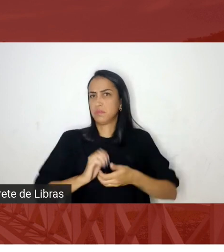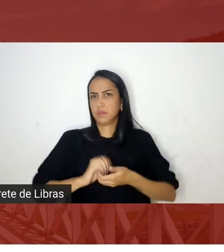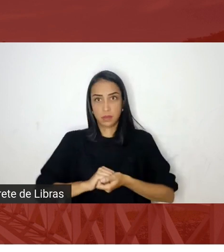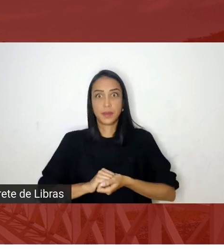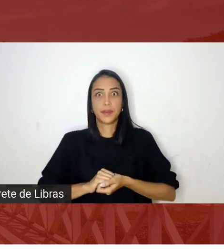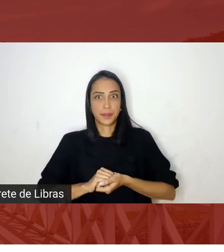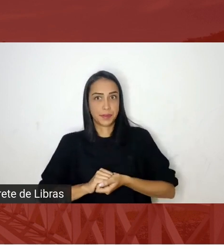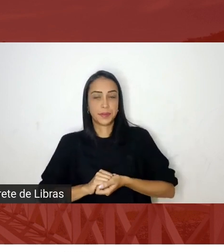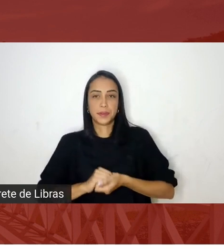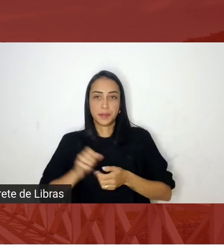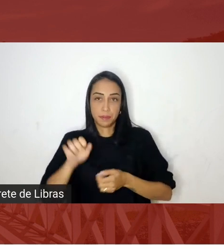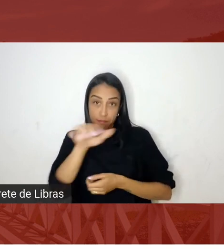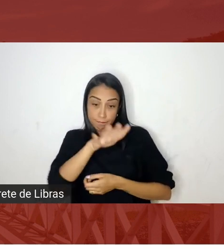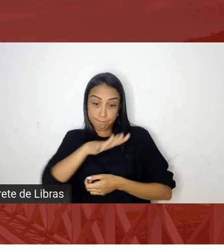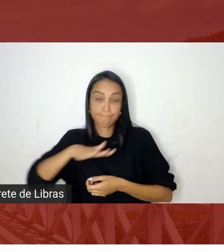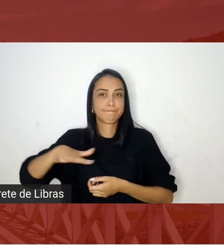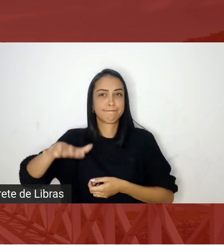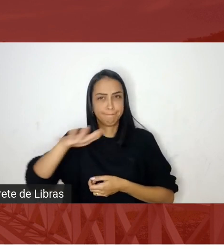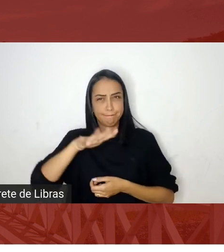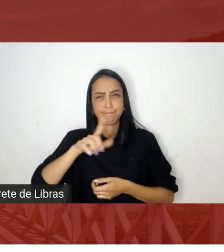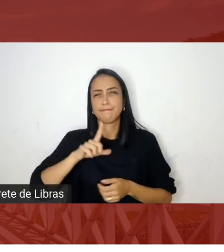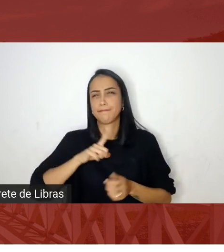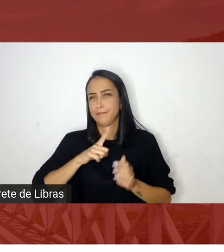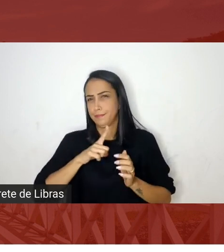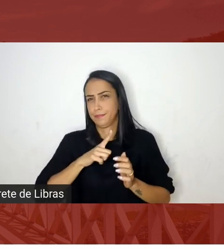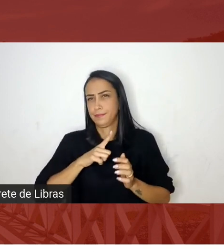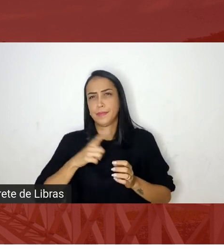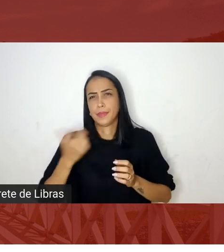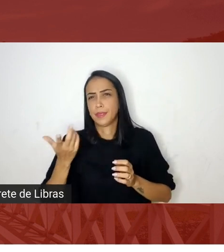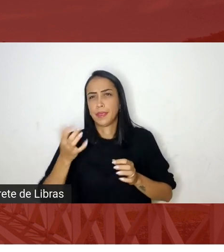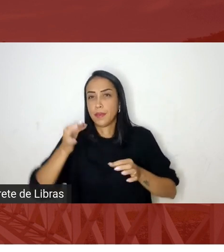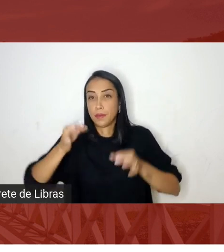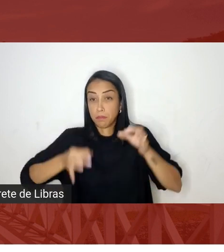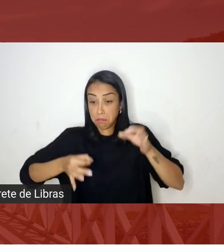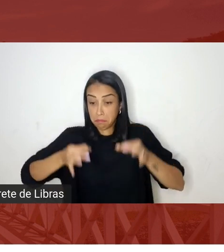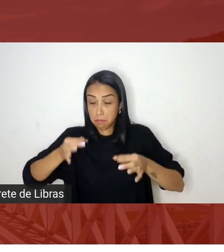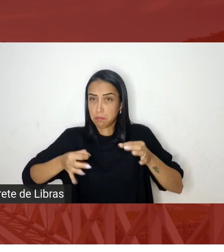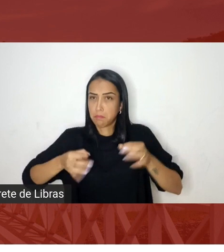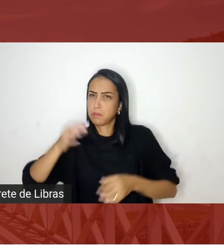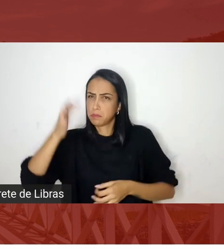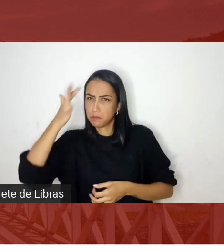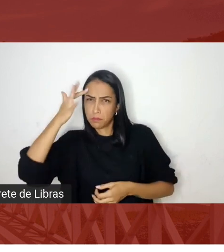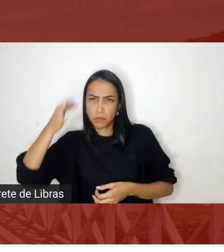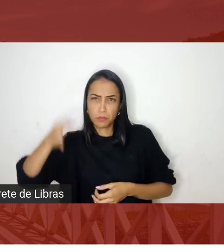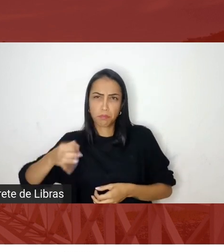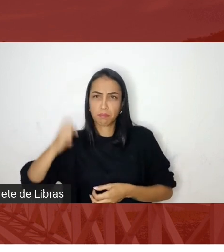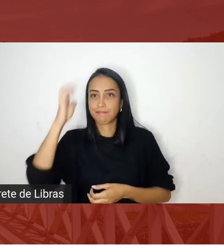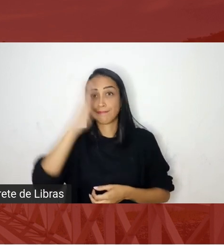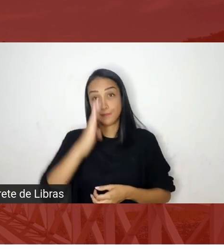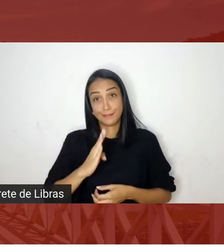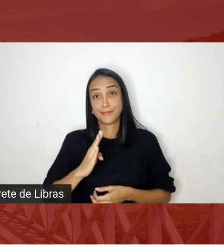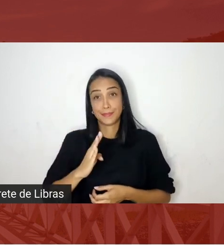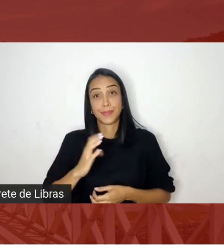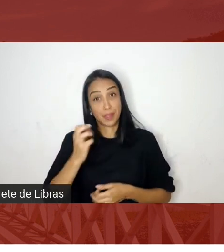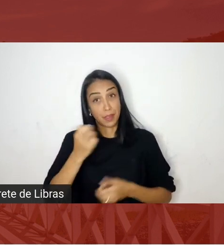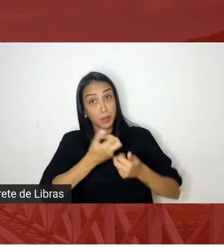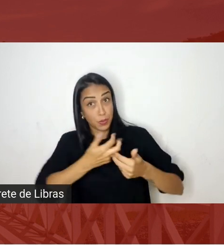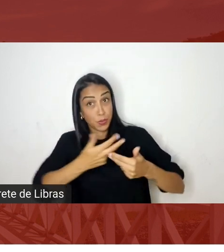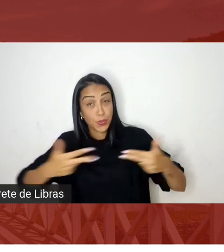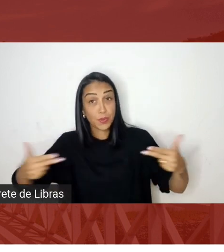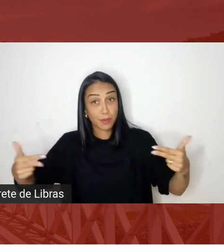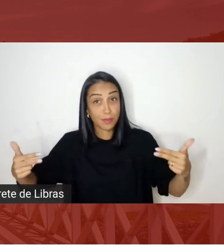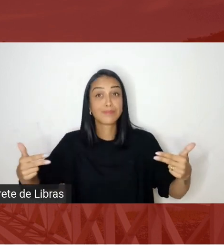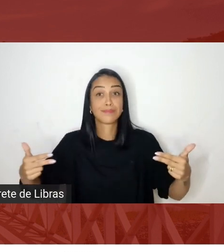oficialidade do judiciário brasileiro então são coisas que de certa forma nos